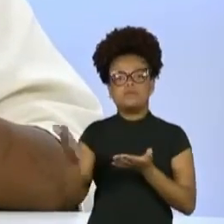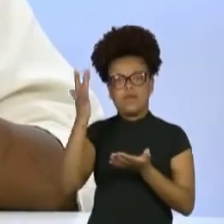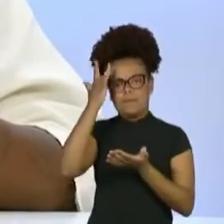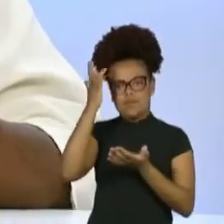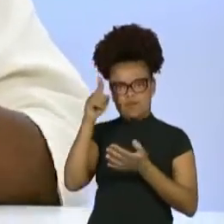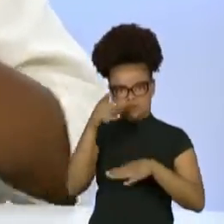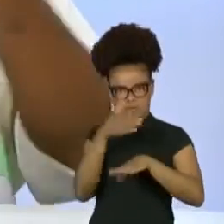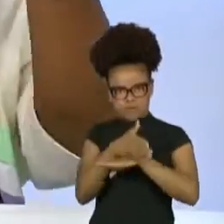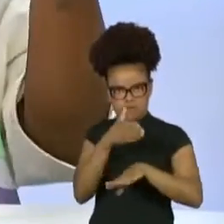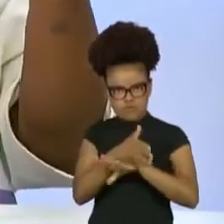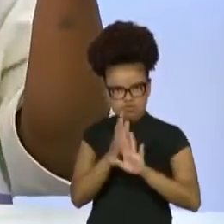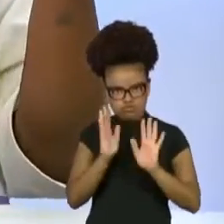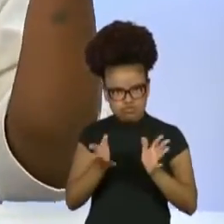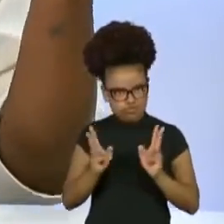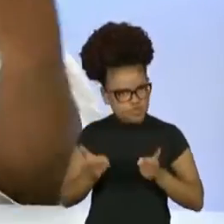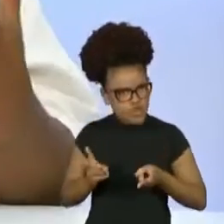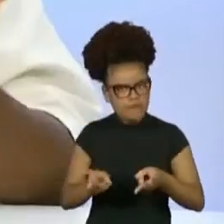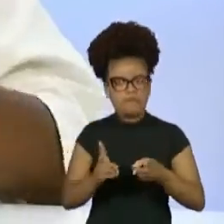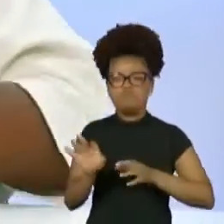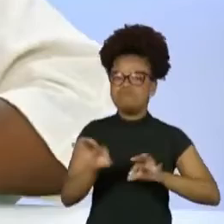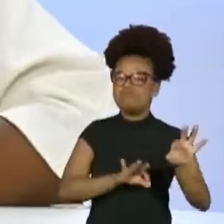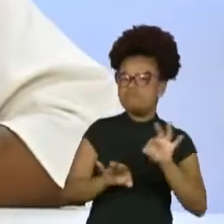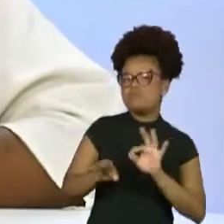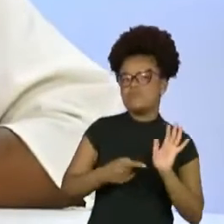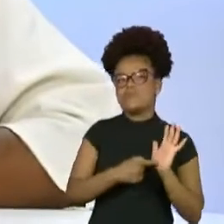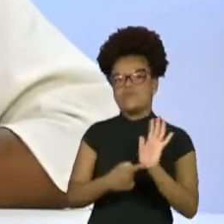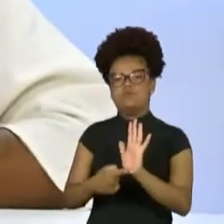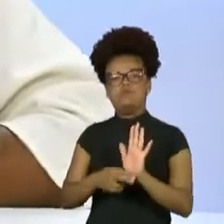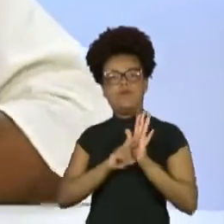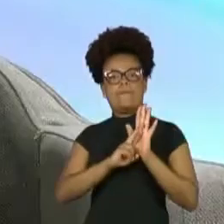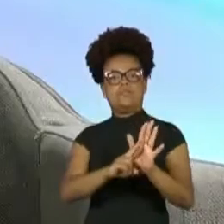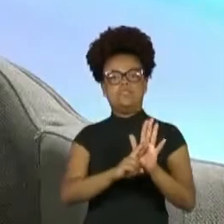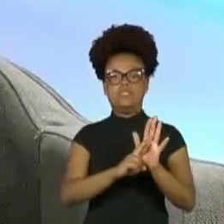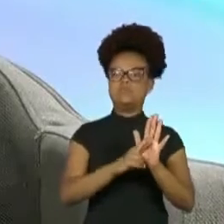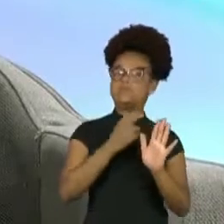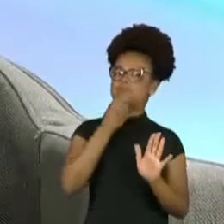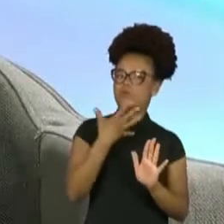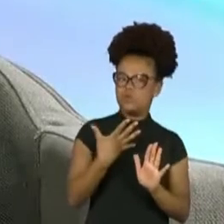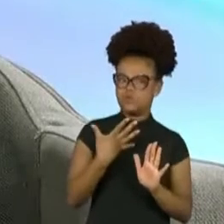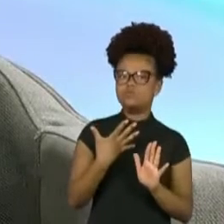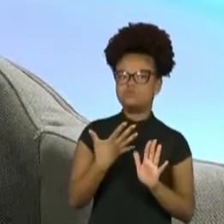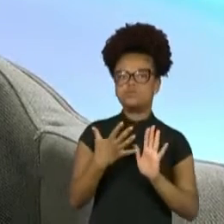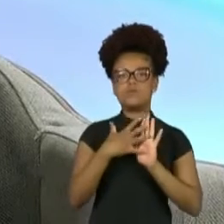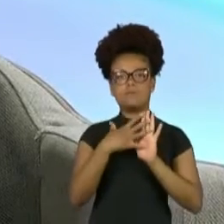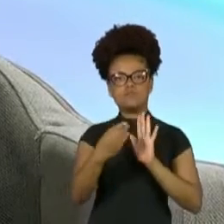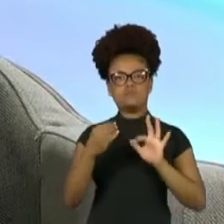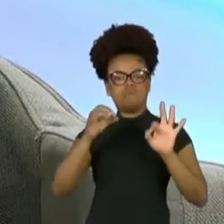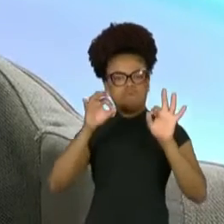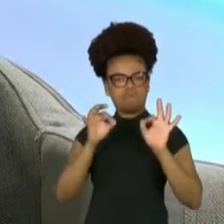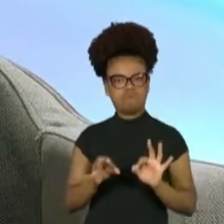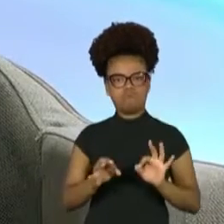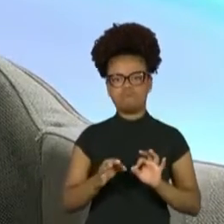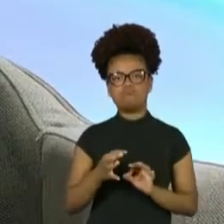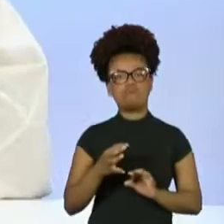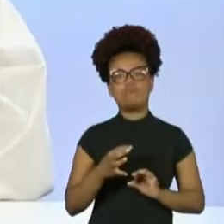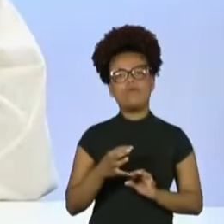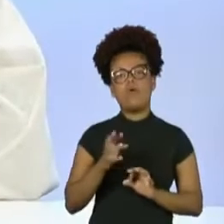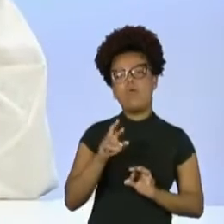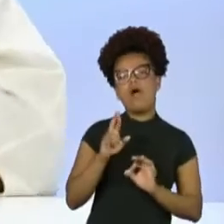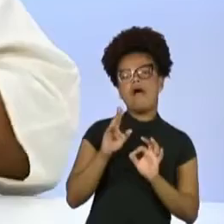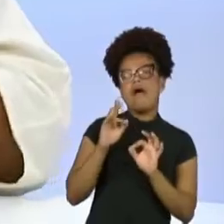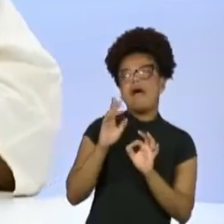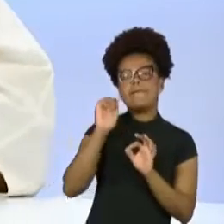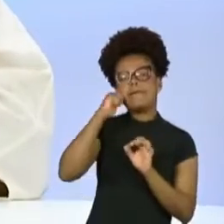projetos que trazem a representatividade do jeito que a gente quer, que não é o negro naquele lugar triste e tudo mais.